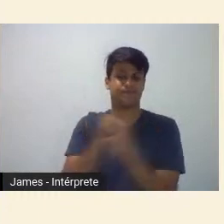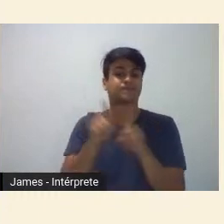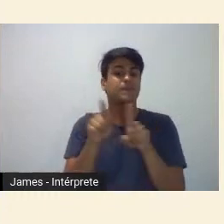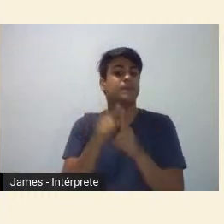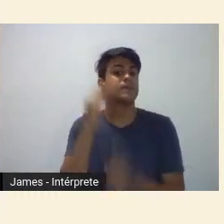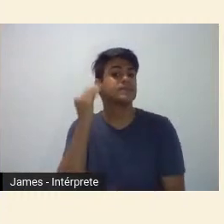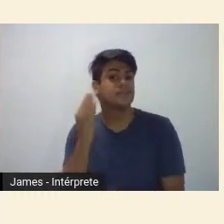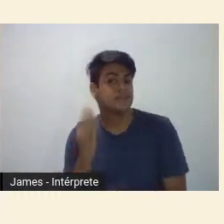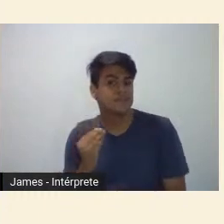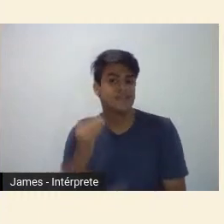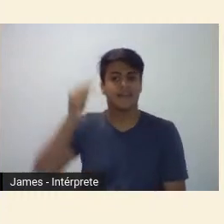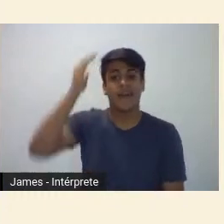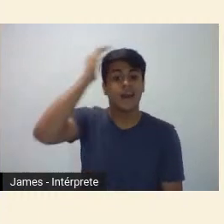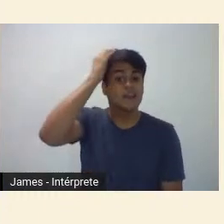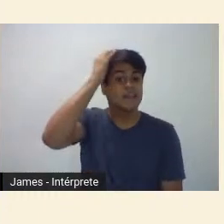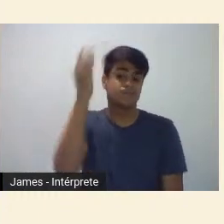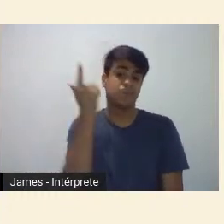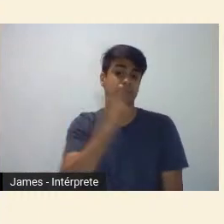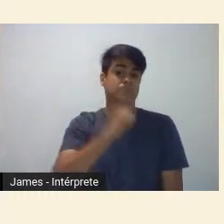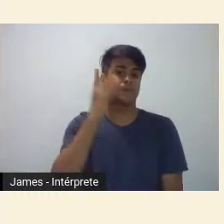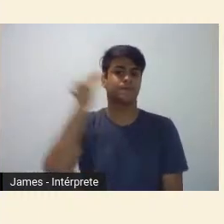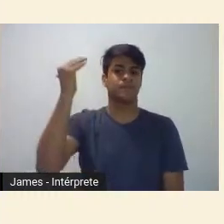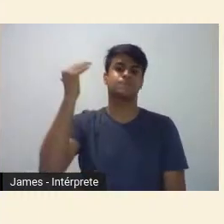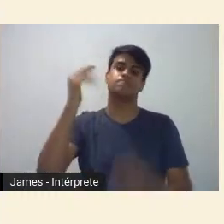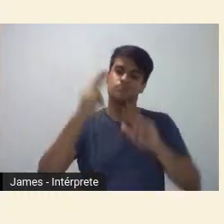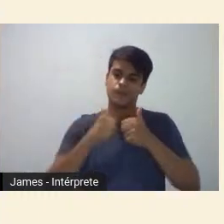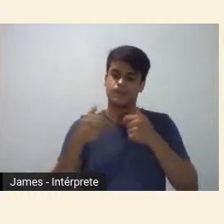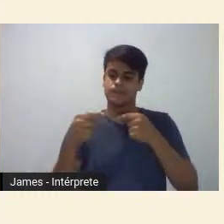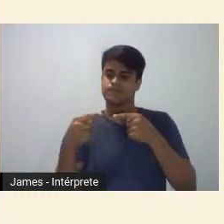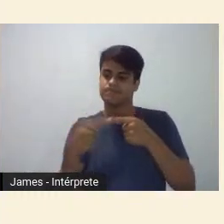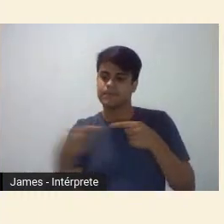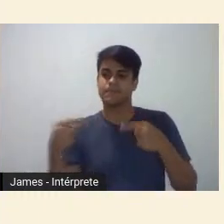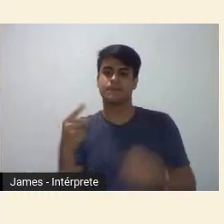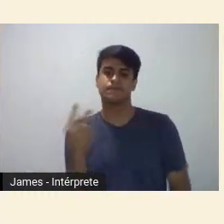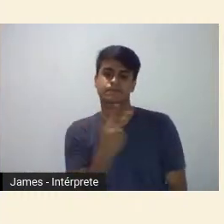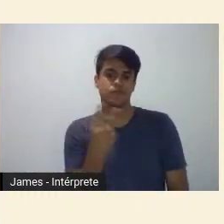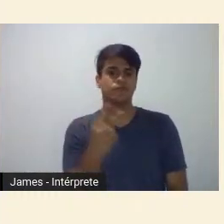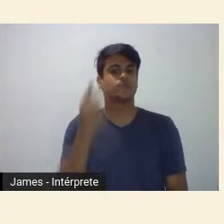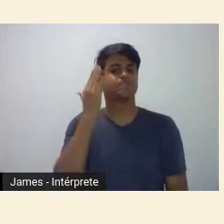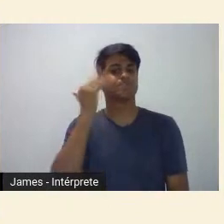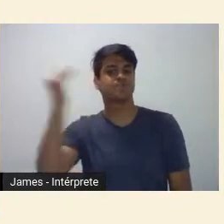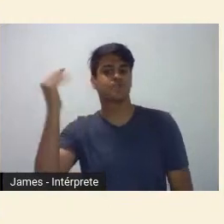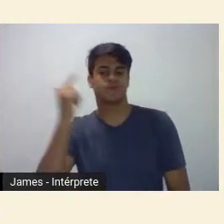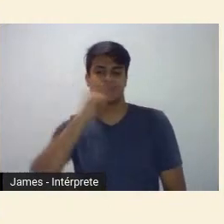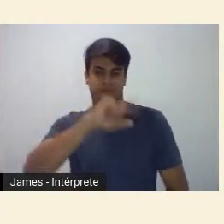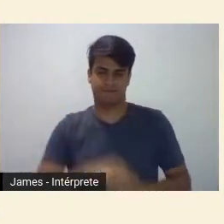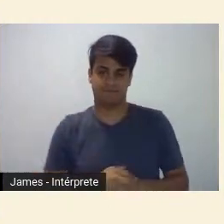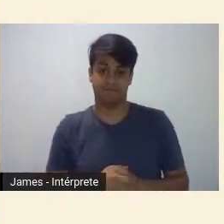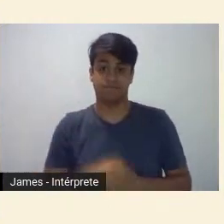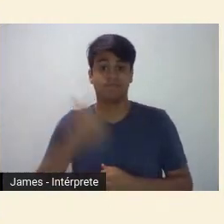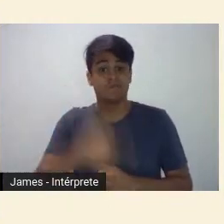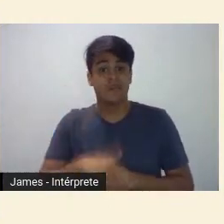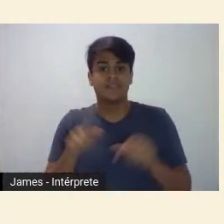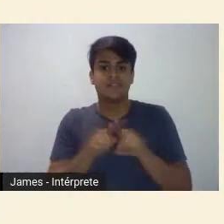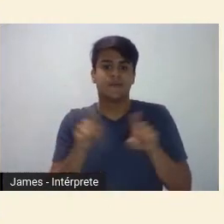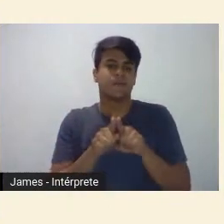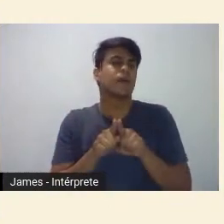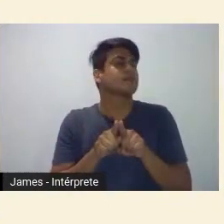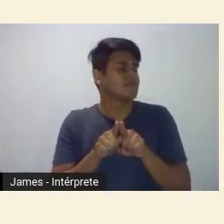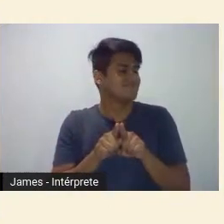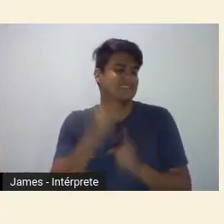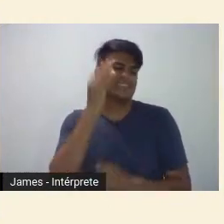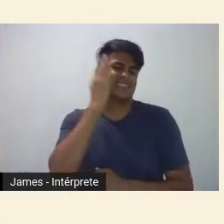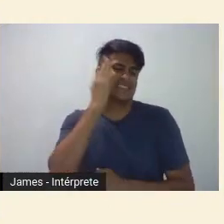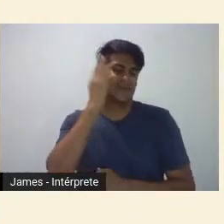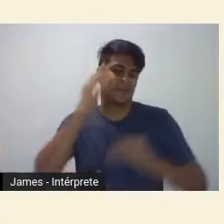e Anitta Malfatti se tornaram importantes além disso já em caminho para a conclusão é inegável a força de paradigma que o evento de